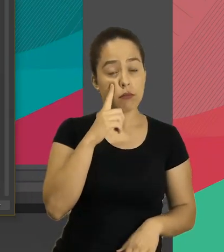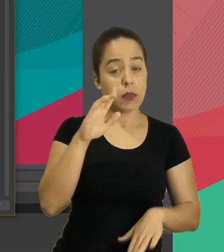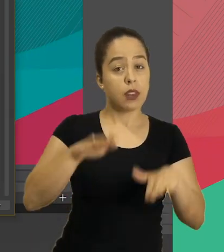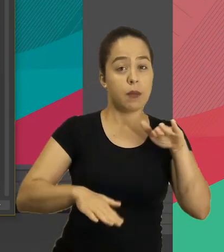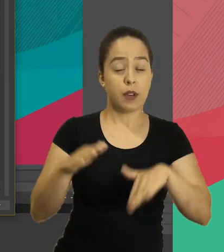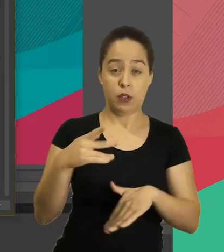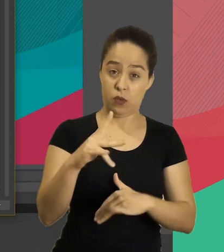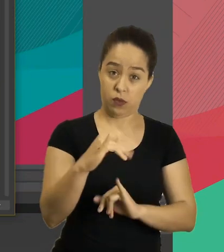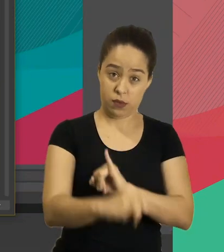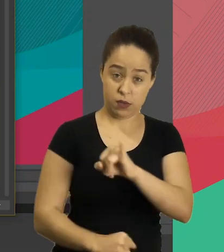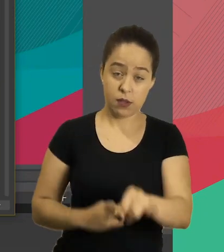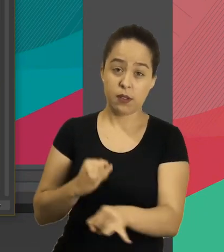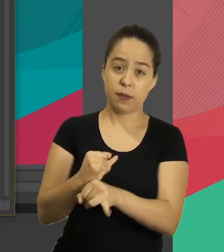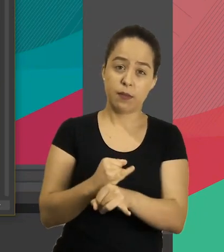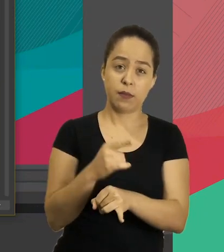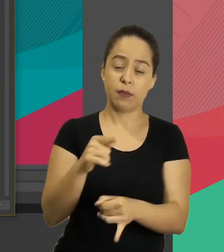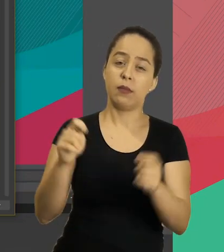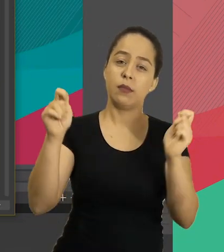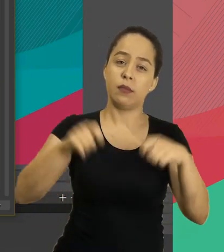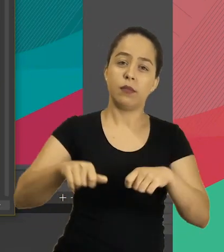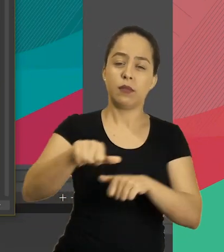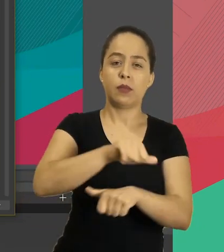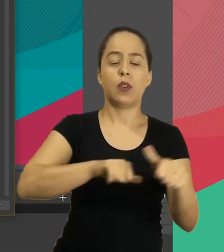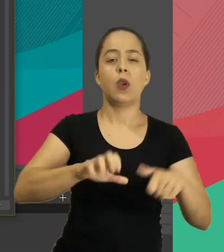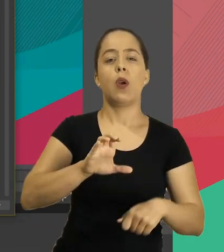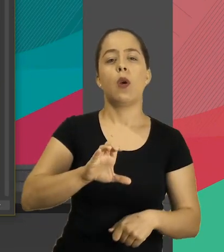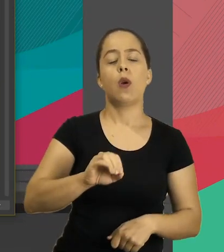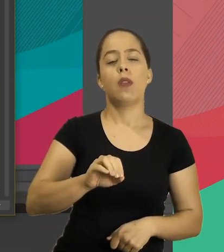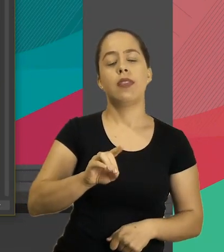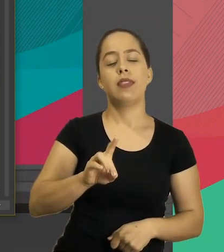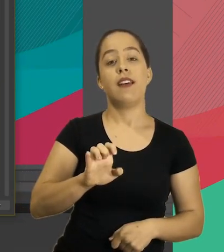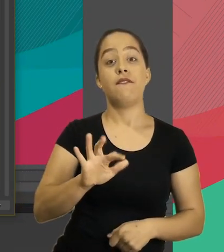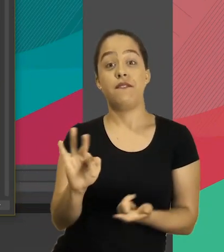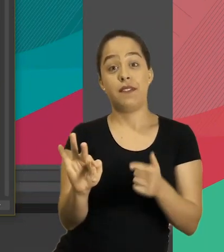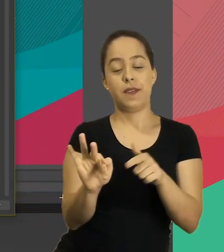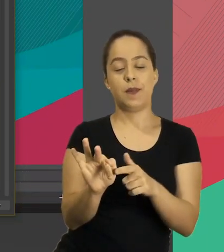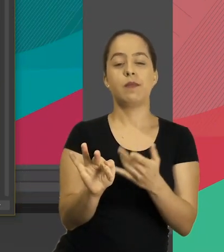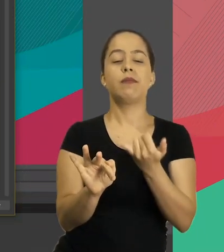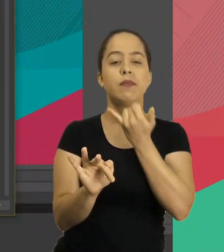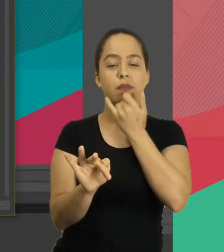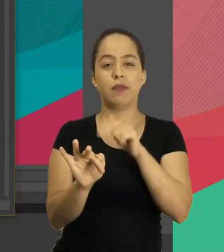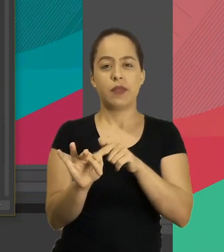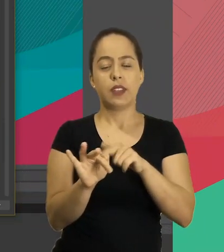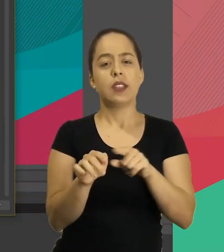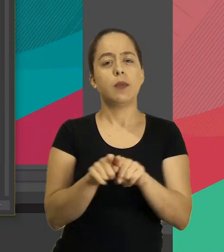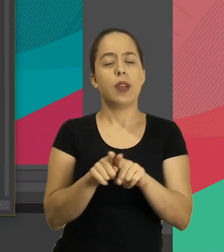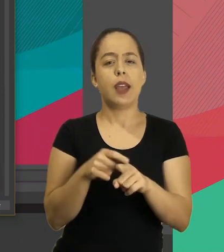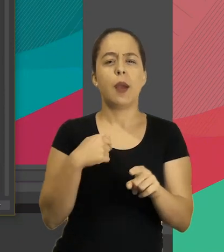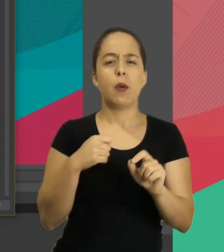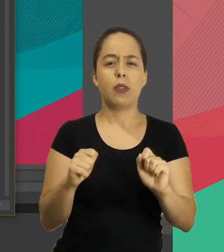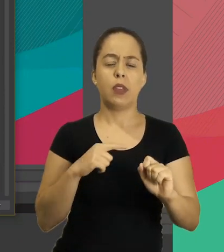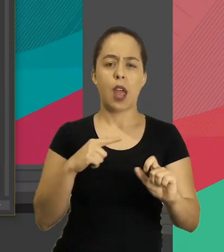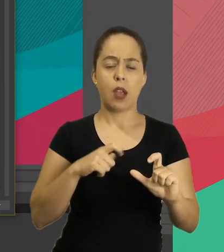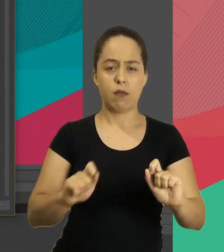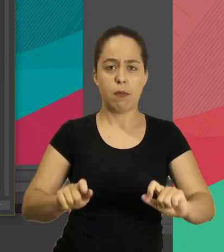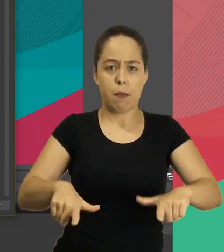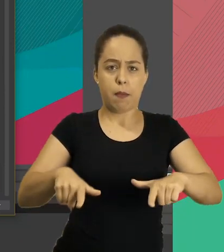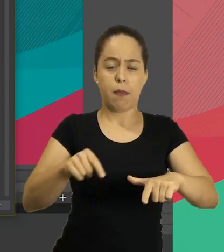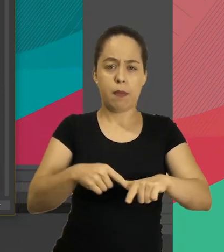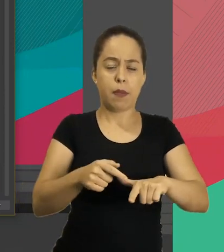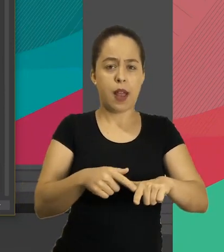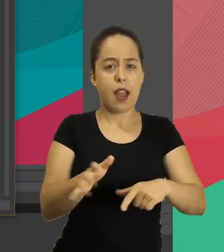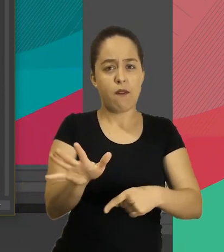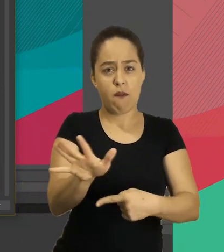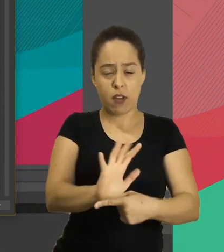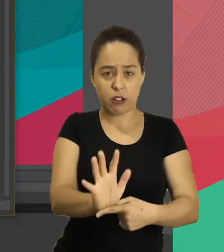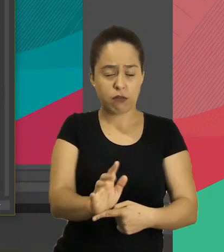mas aí você vai configurar de acordo com a sua internet você pode trocar aqui o codec também é como eu tenho